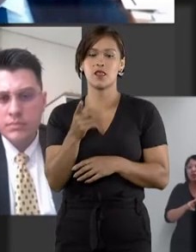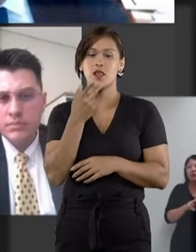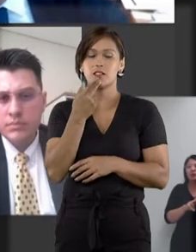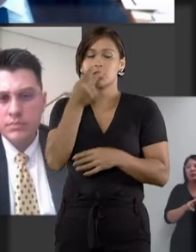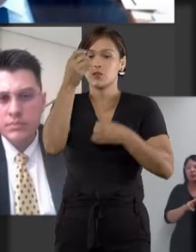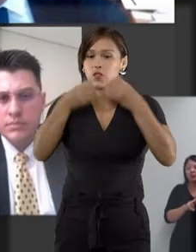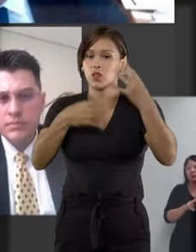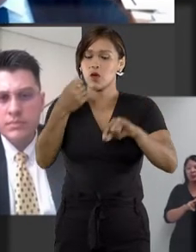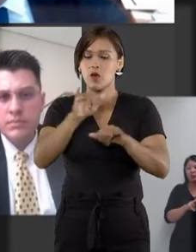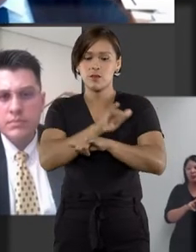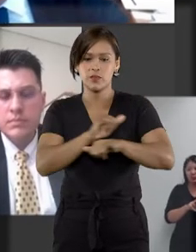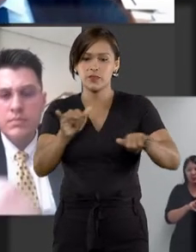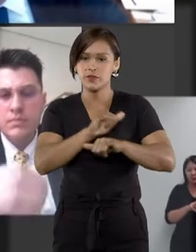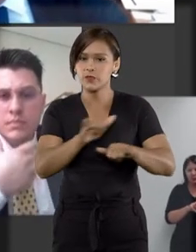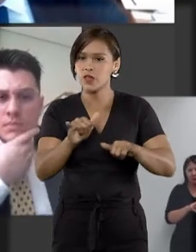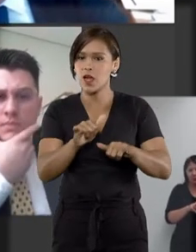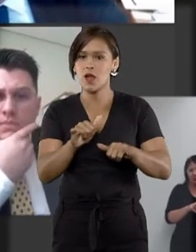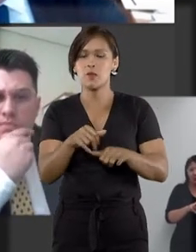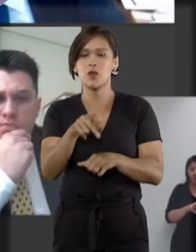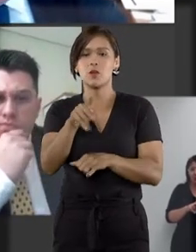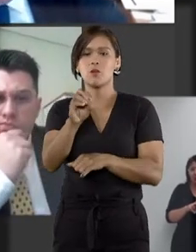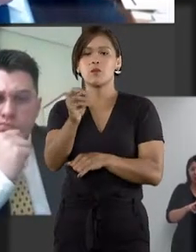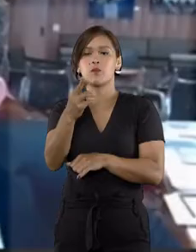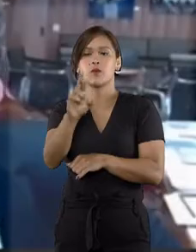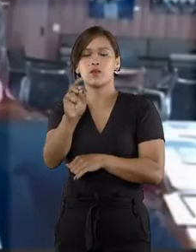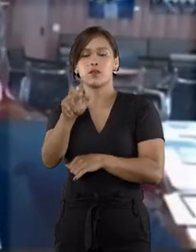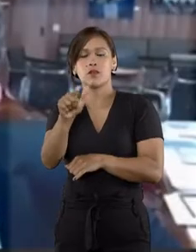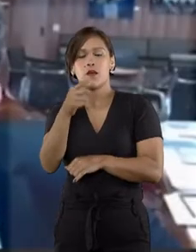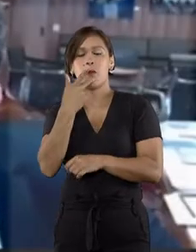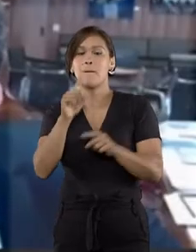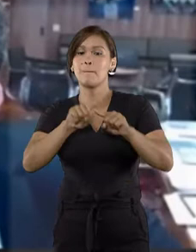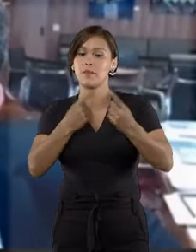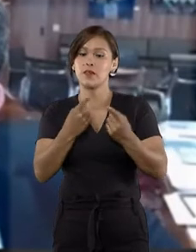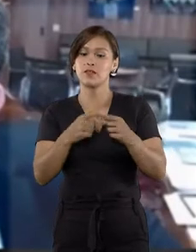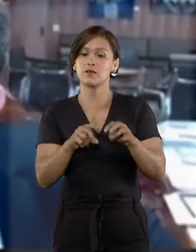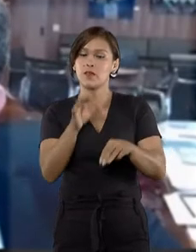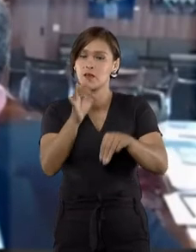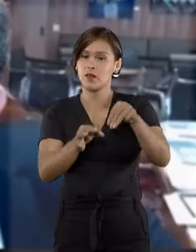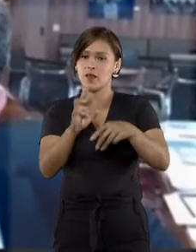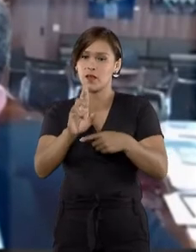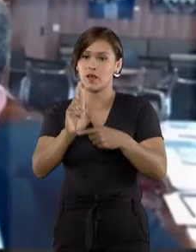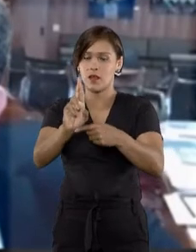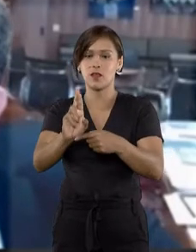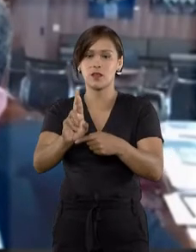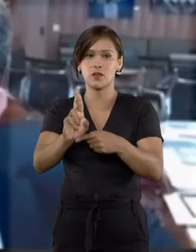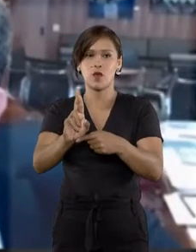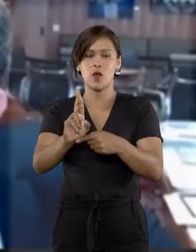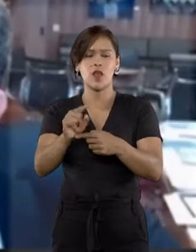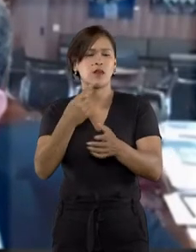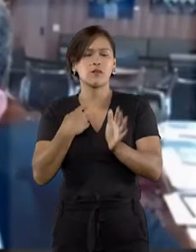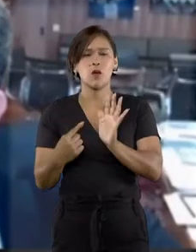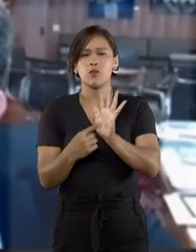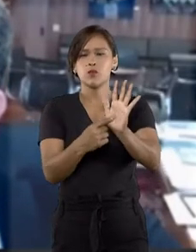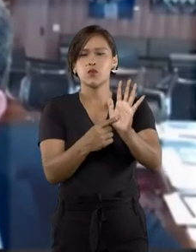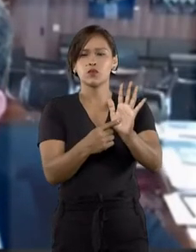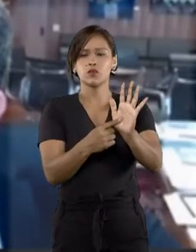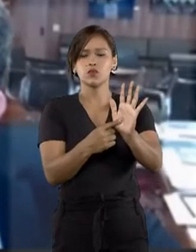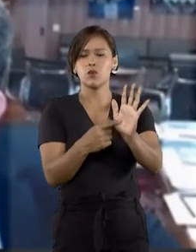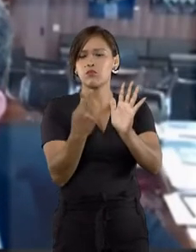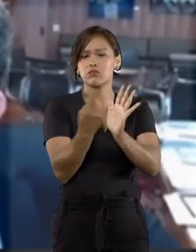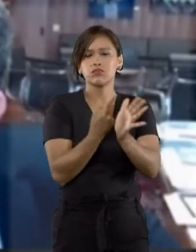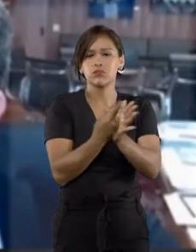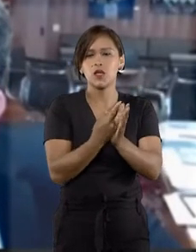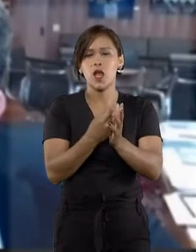considerados os fatos noticiados pelo portal de notícias. Mas para o relator, ministro Felix Fischer, não foi demonstrada a apontada